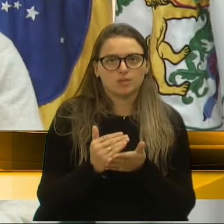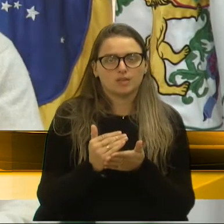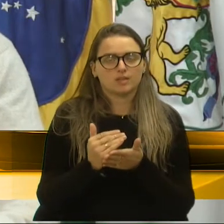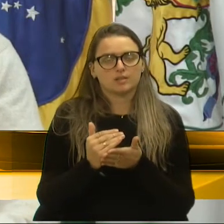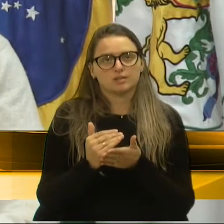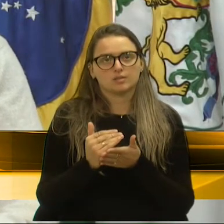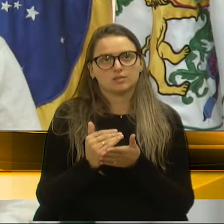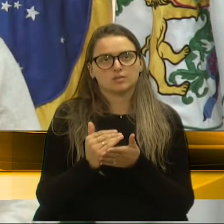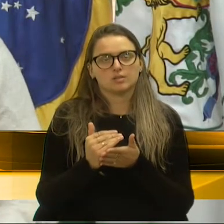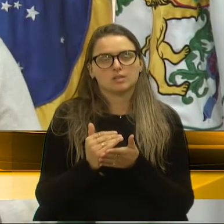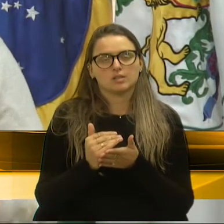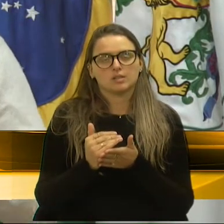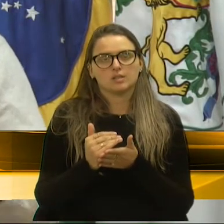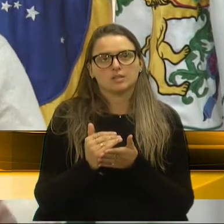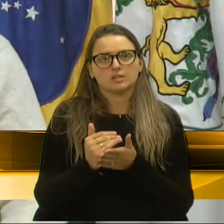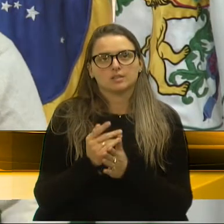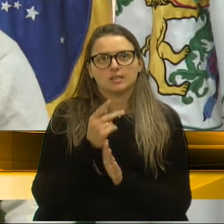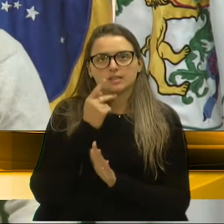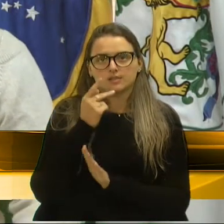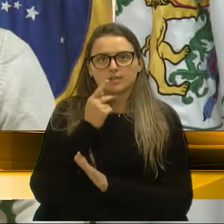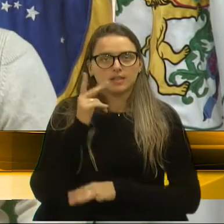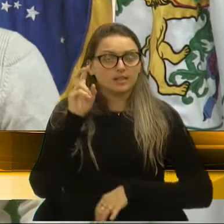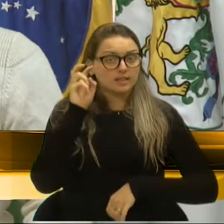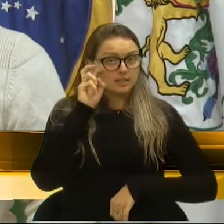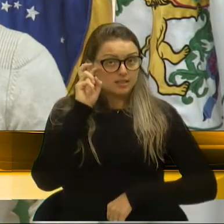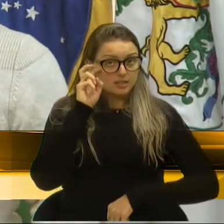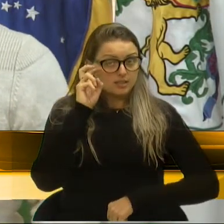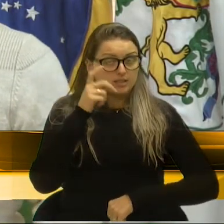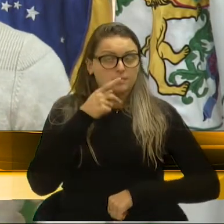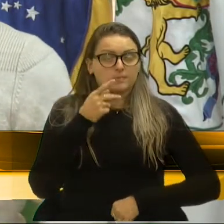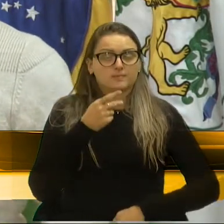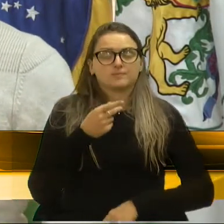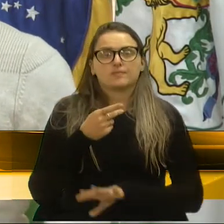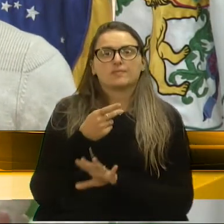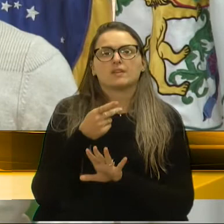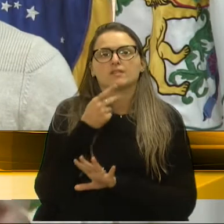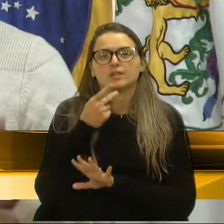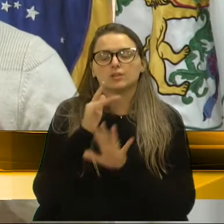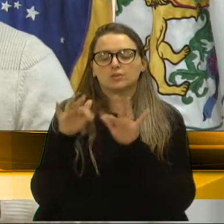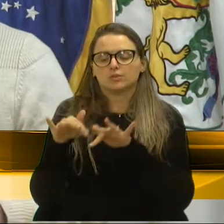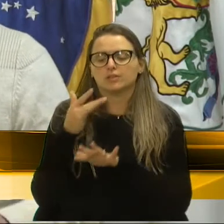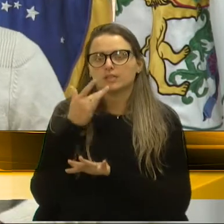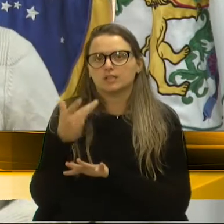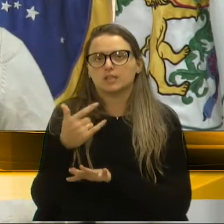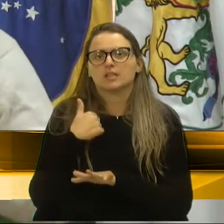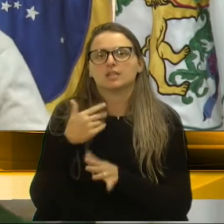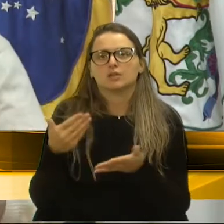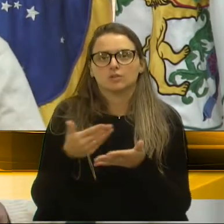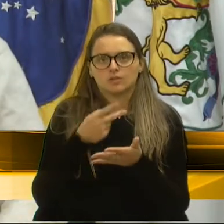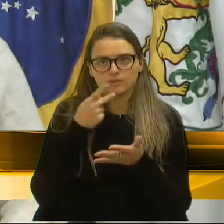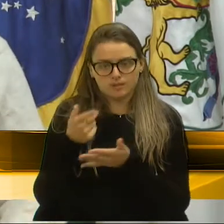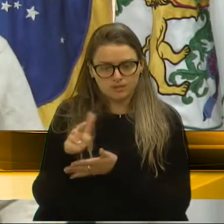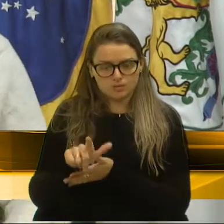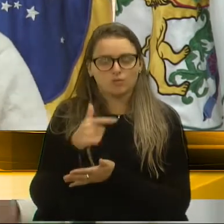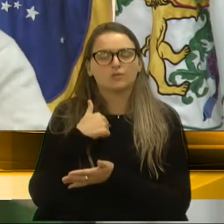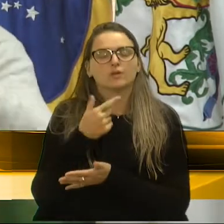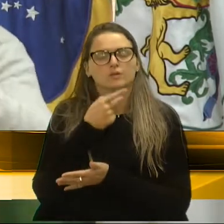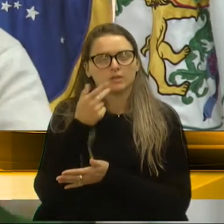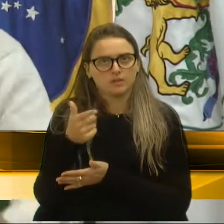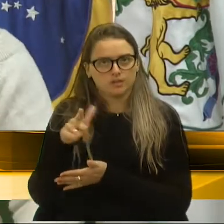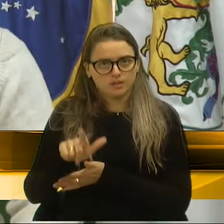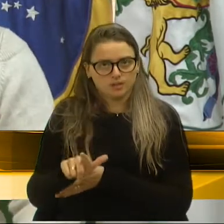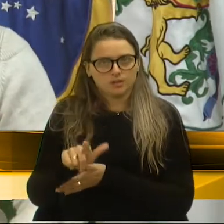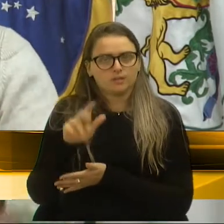primeiras palavras, na quinta-feira, quando também no final da tarde, eu já repeti, mas vou falar novamente,